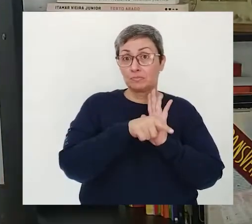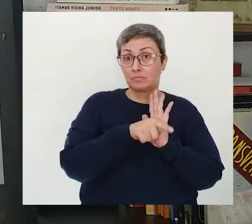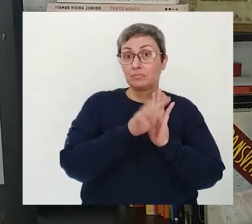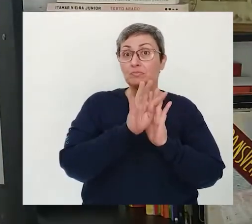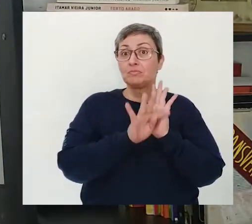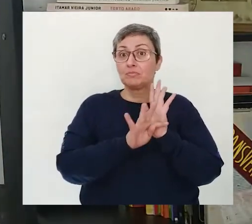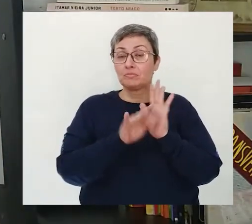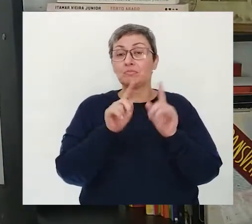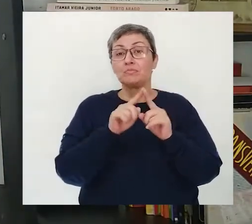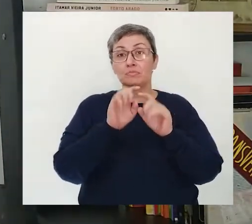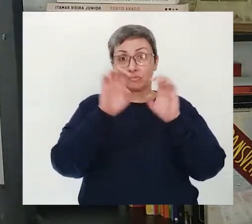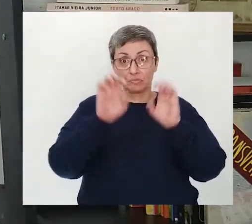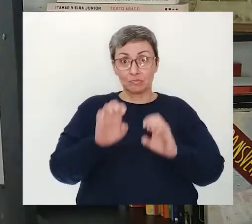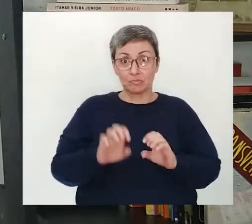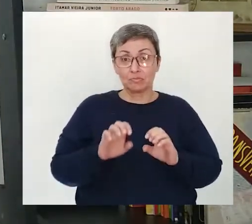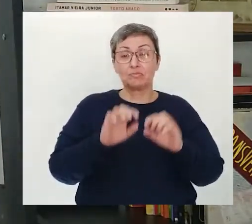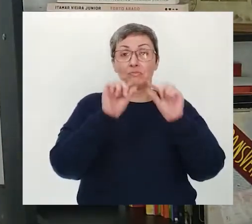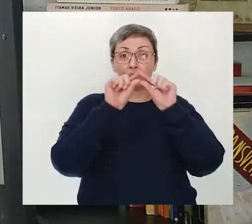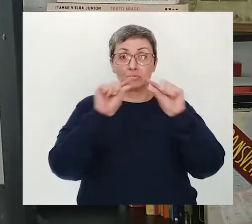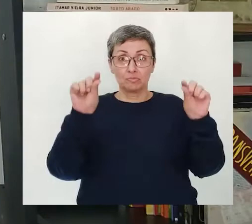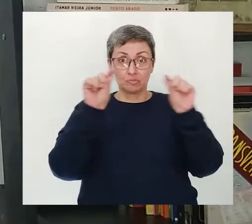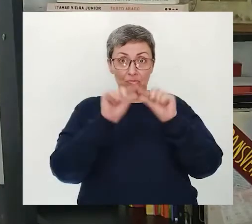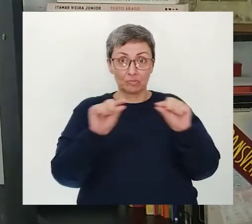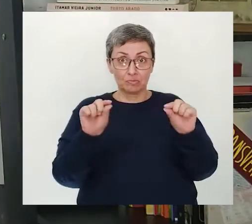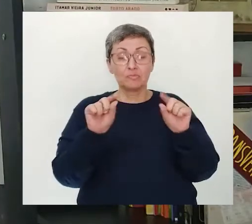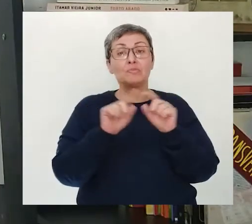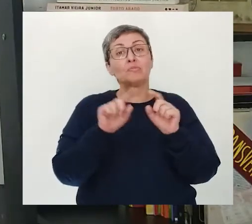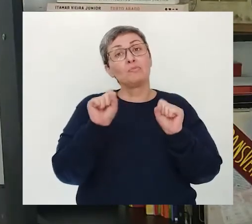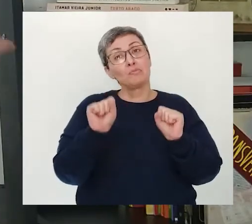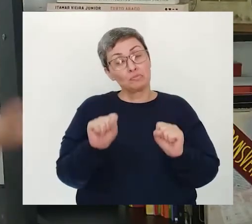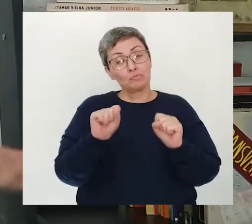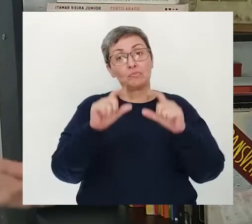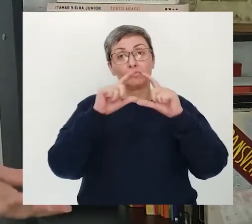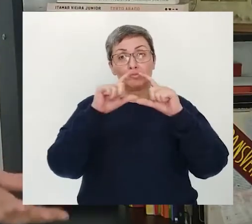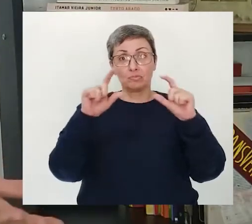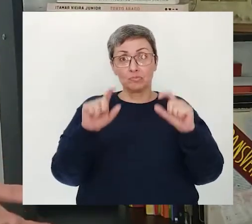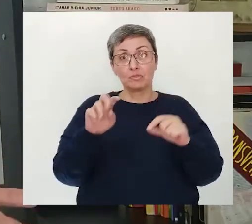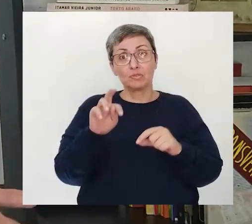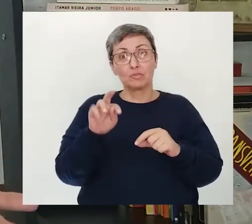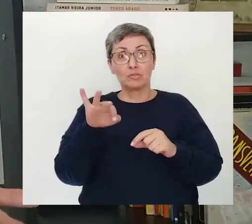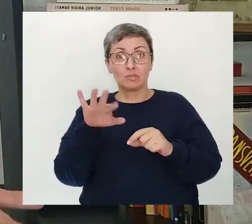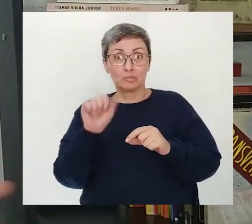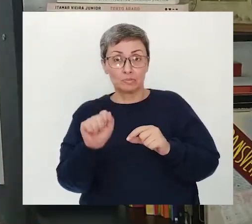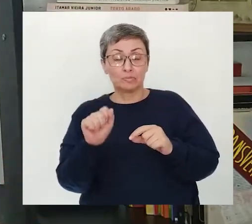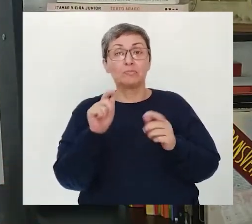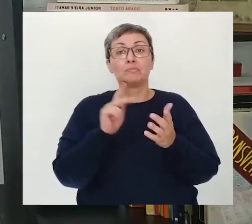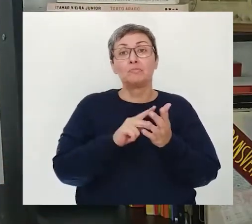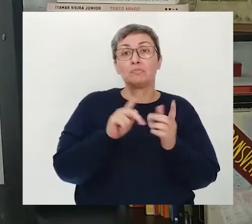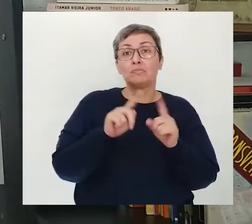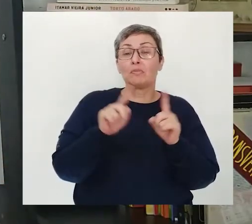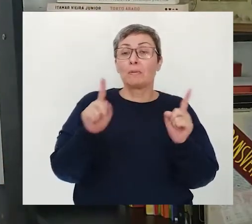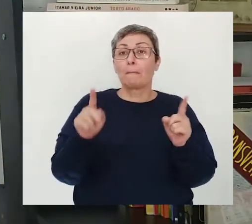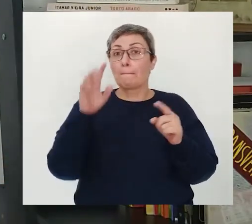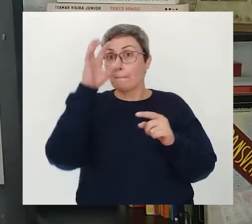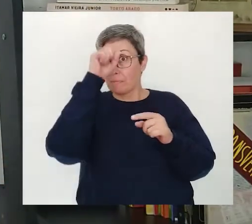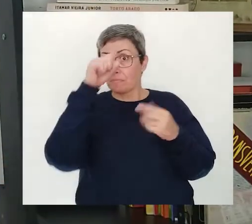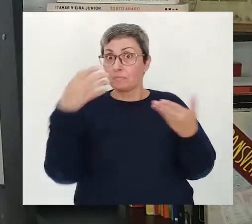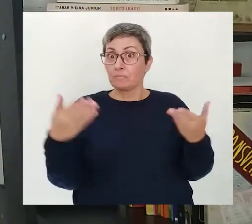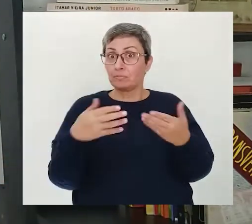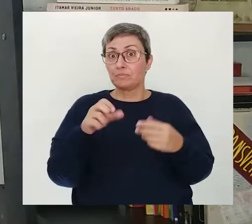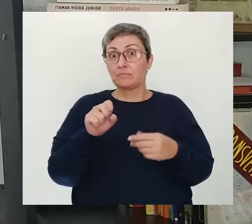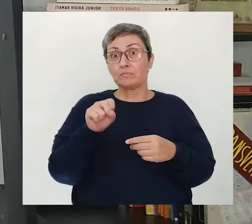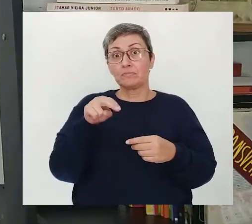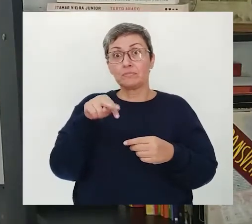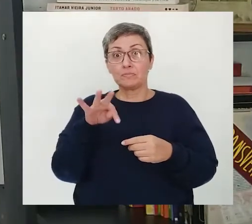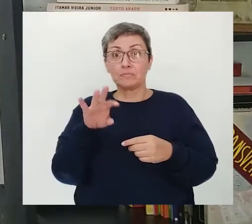textual estruturado em versos e que pode conter rimas, não é verdade? Agora, aprendendo hoje, né? O